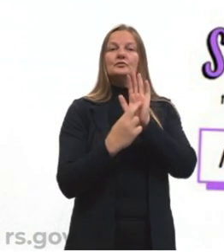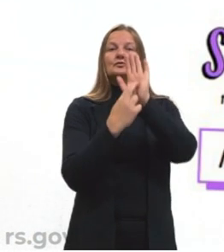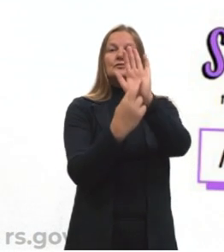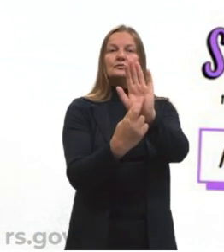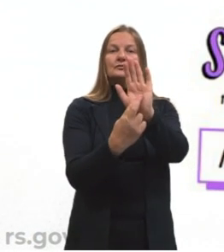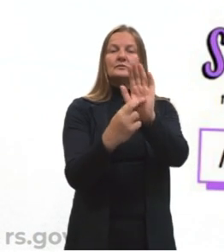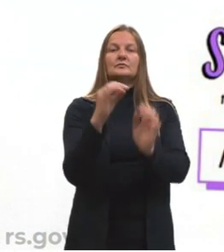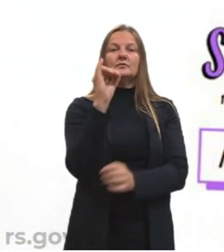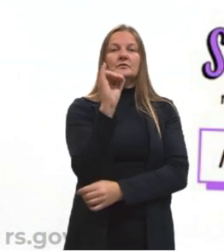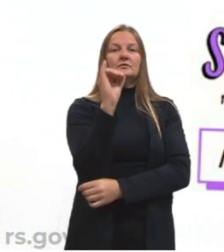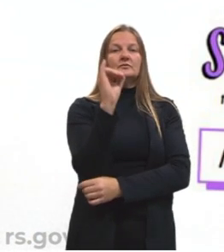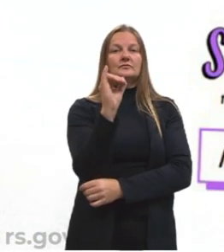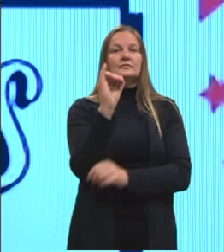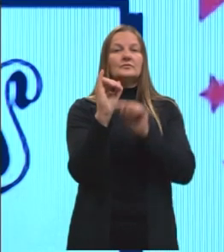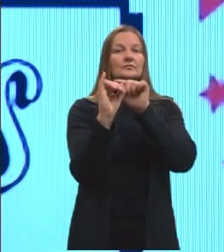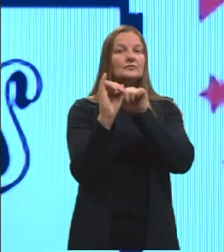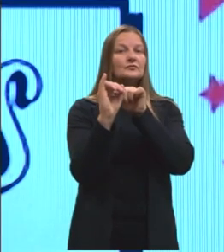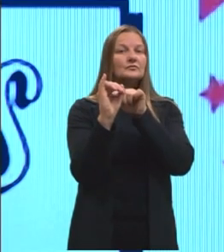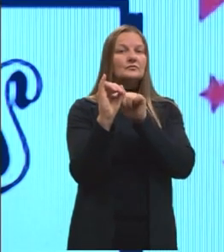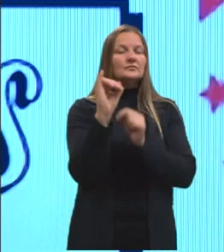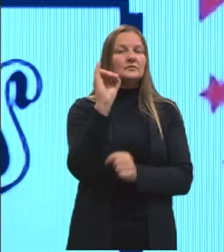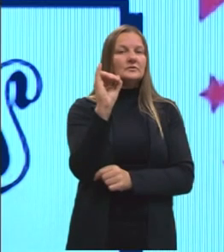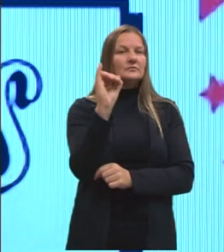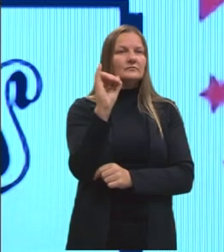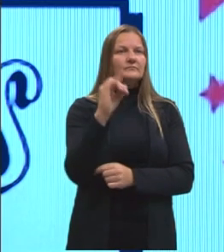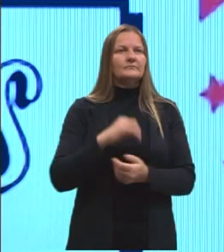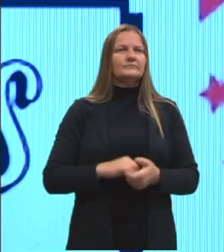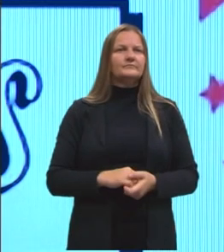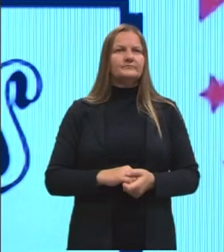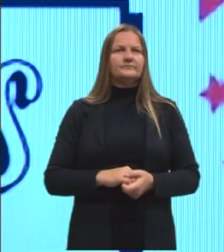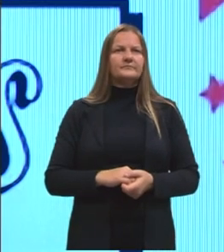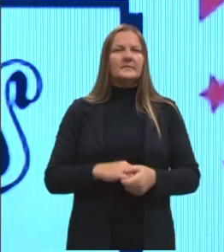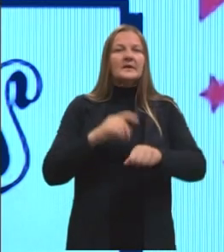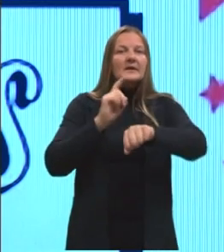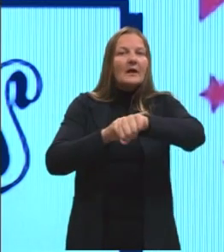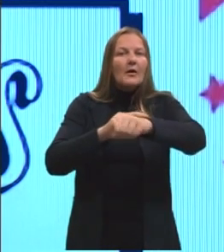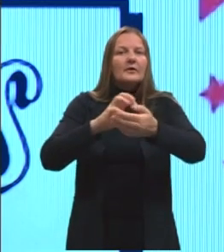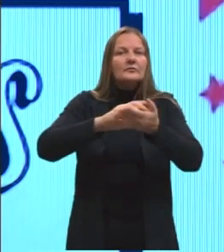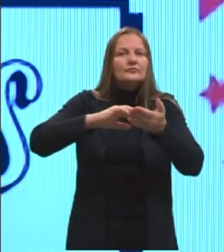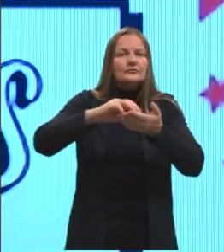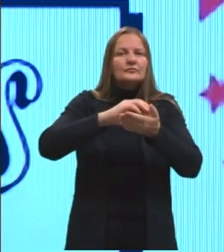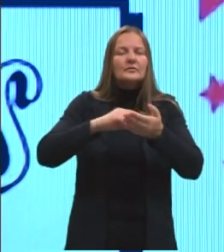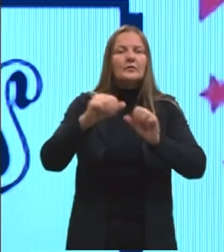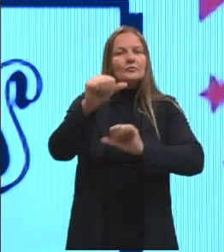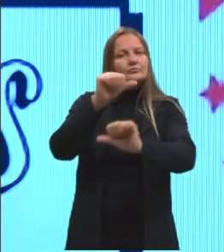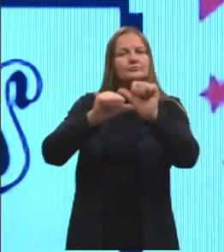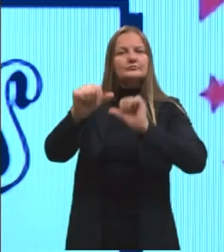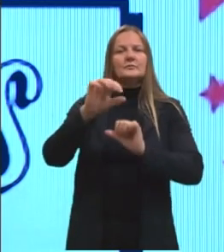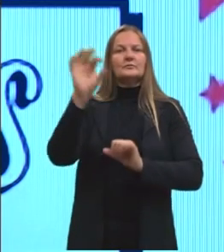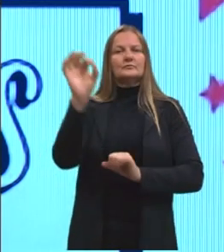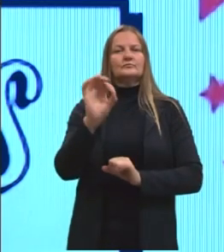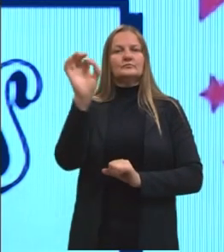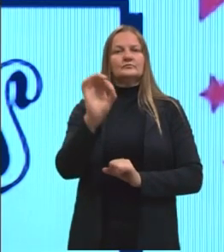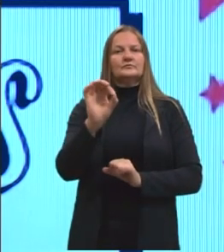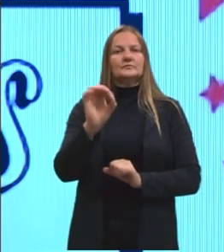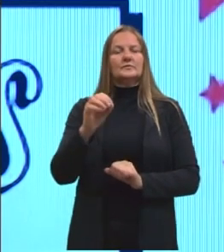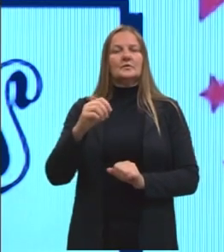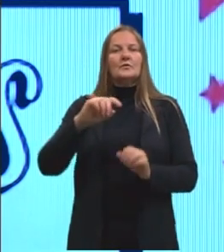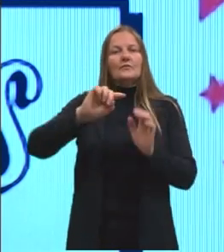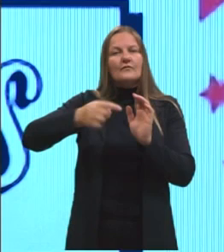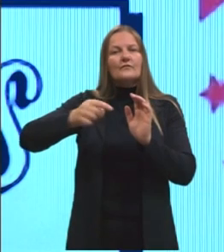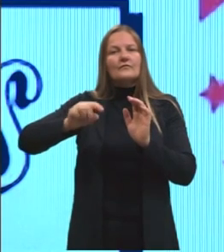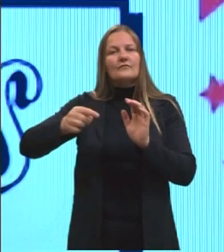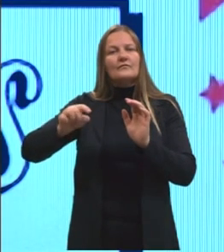sempre em porcentagem. Mas nós vamos ver que no cálculo, nós transformamos essa porcentagem em um número decimal.